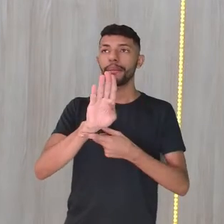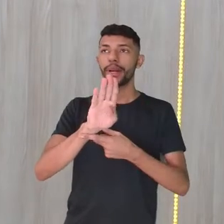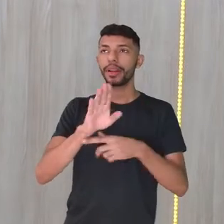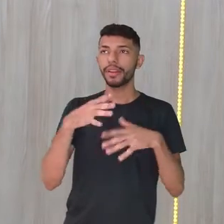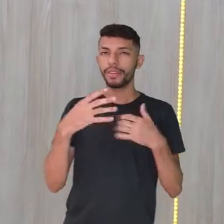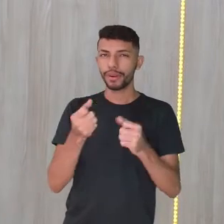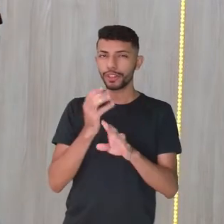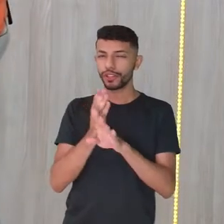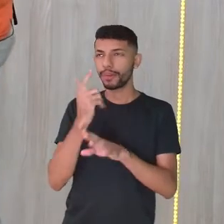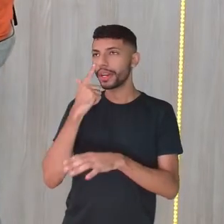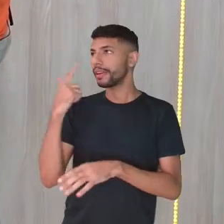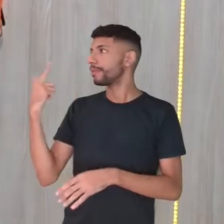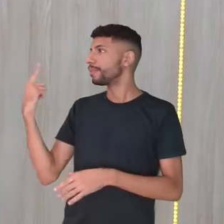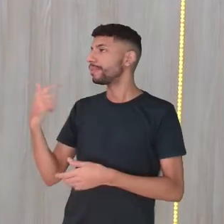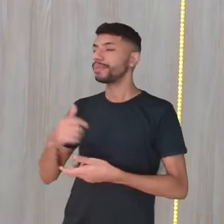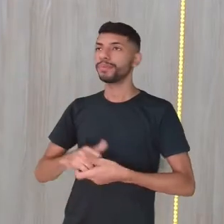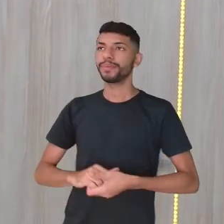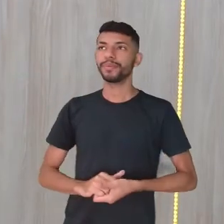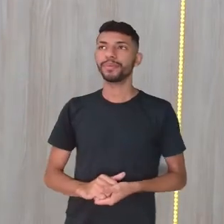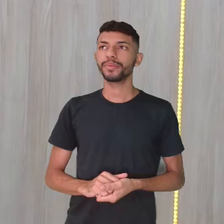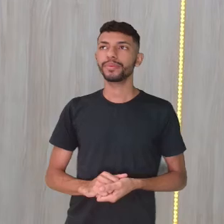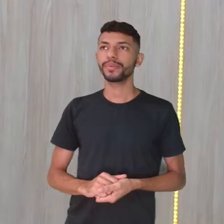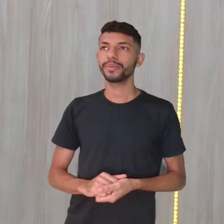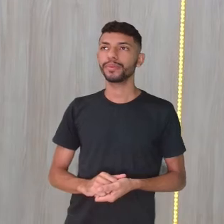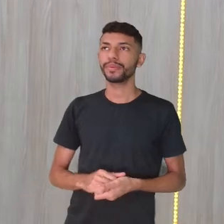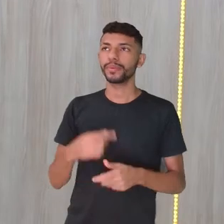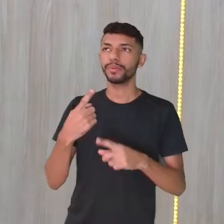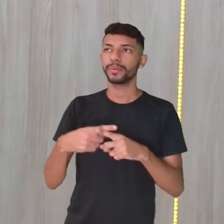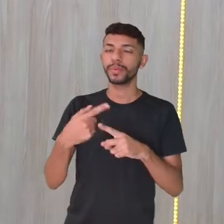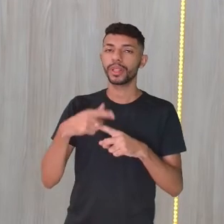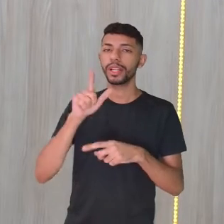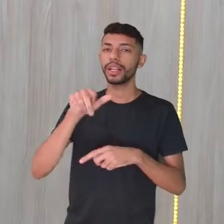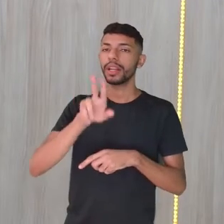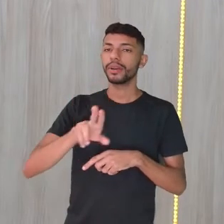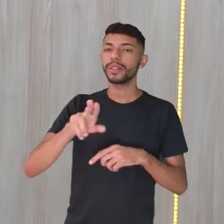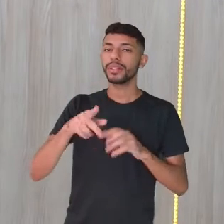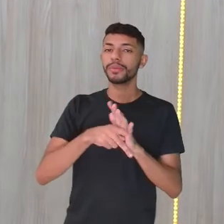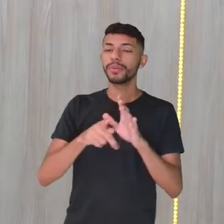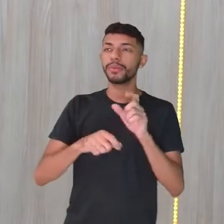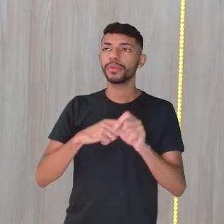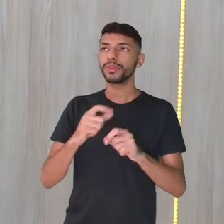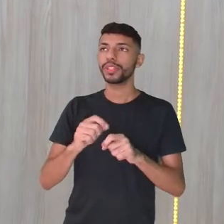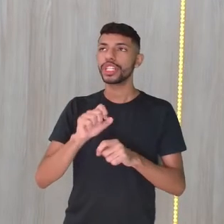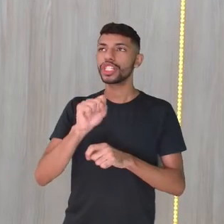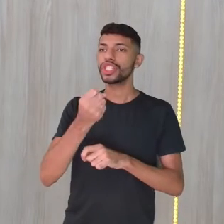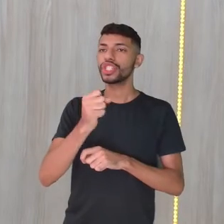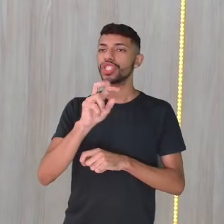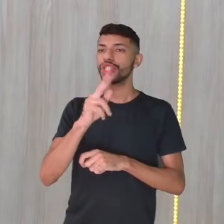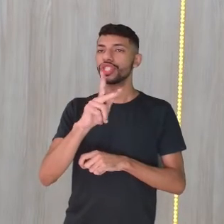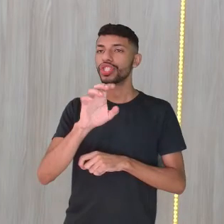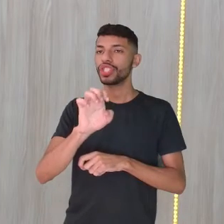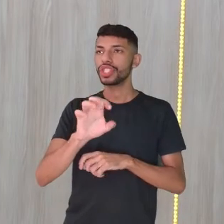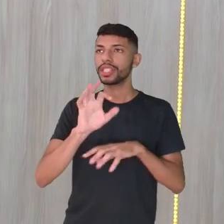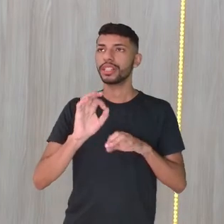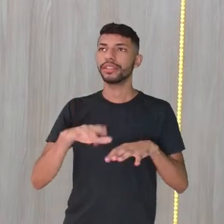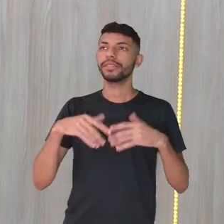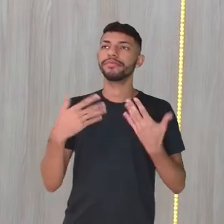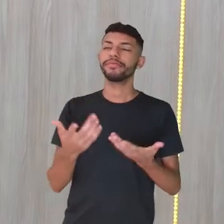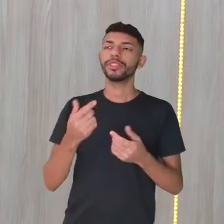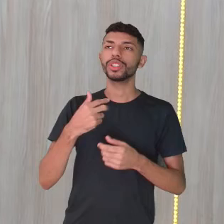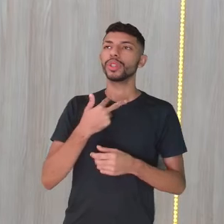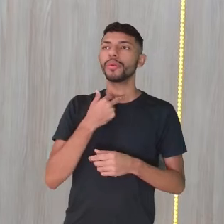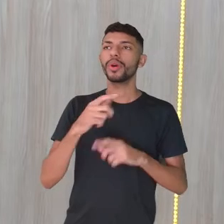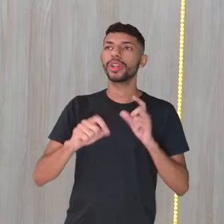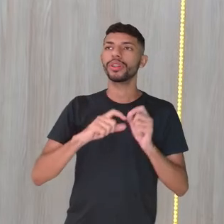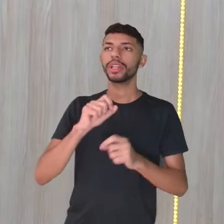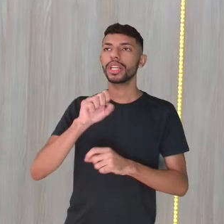alguma surpresa para a gente aí. Letra B. Porque está sendo conjugado por she, então o verbo não pode ser study. Tem que ter o